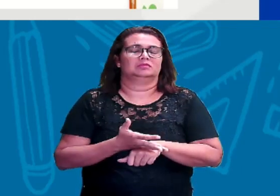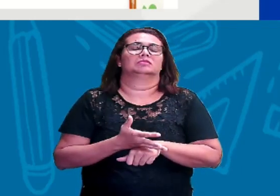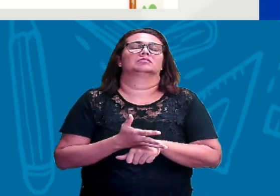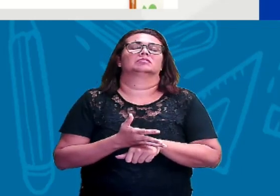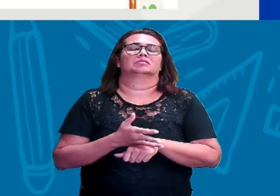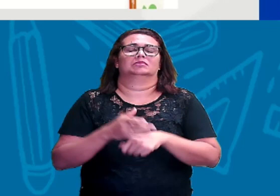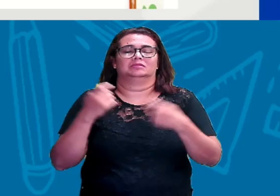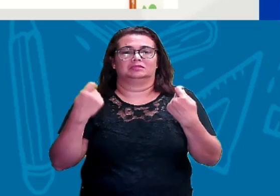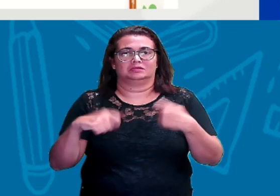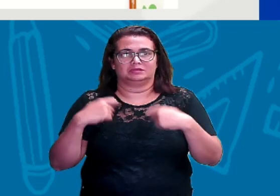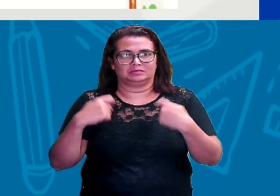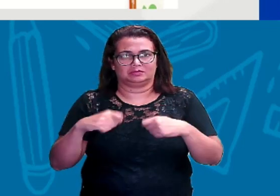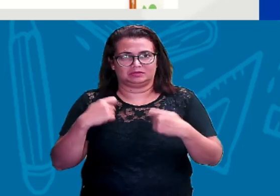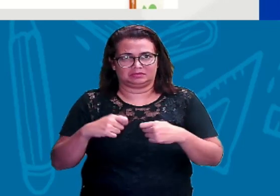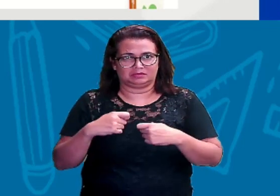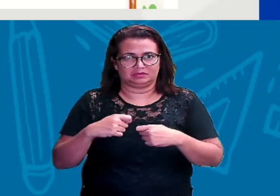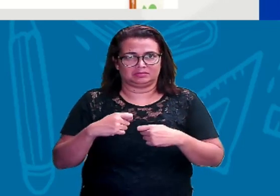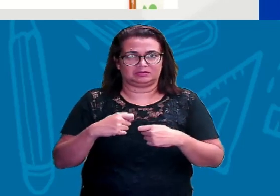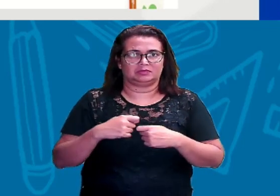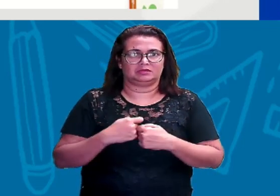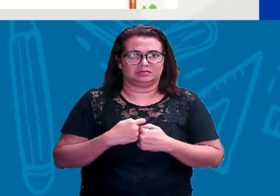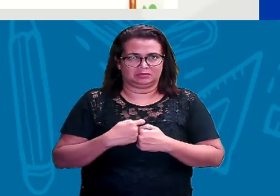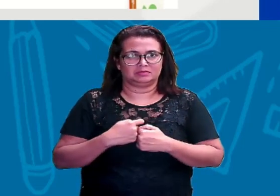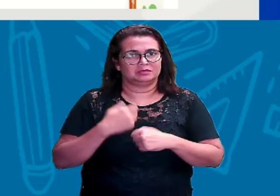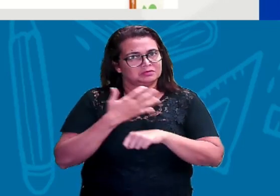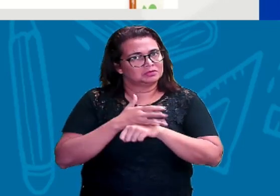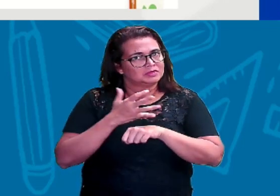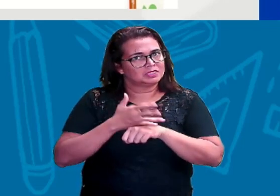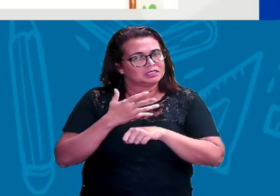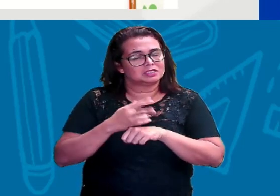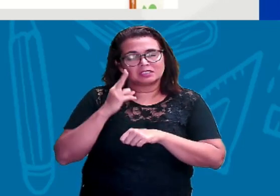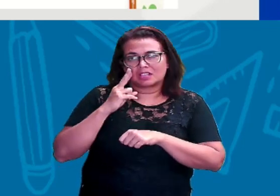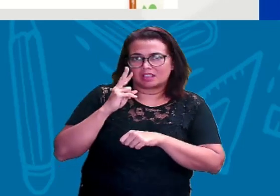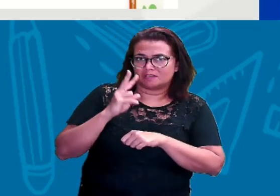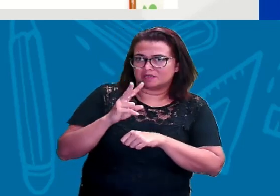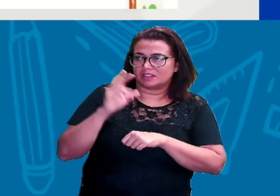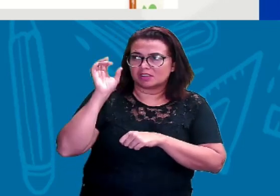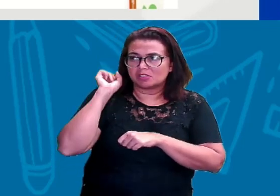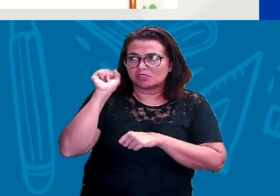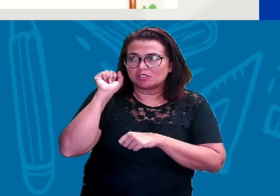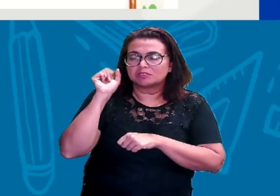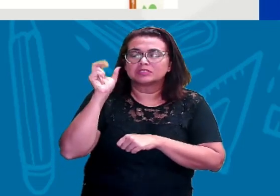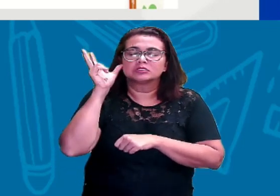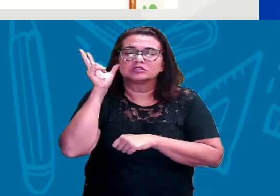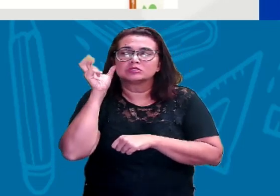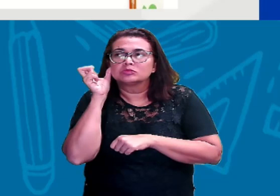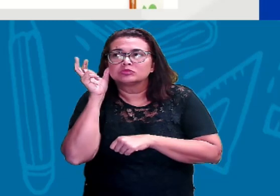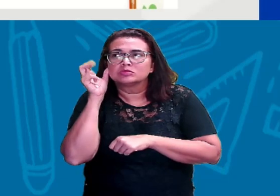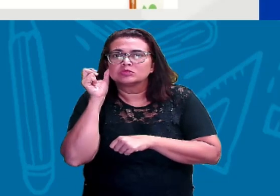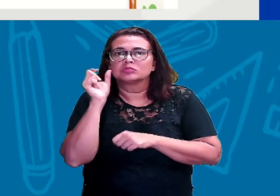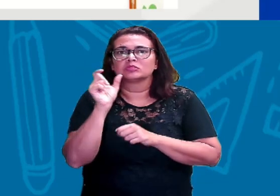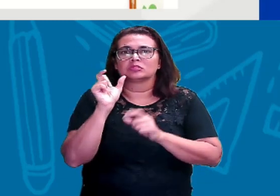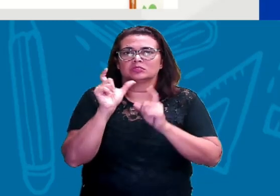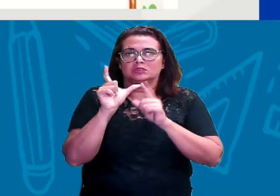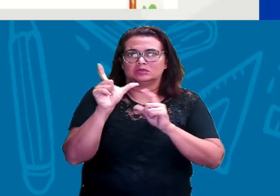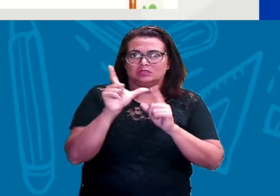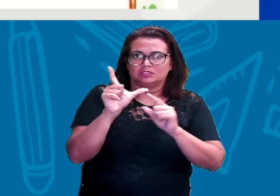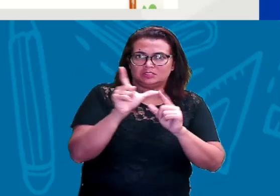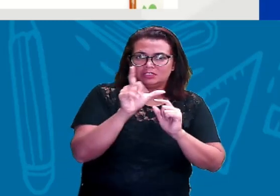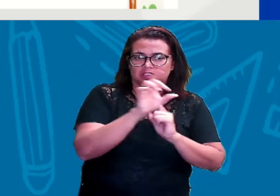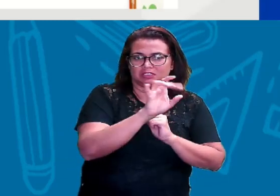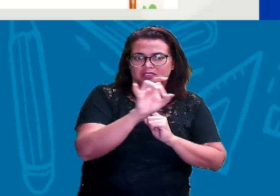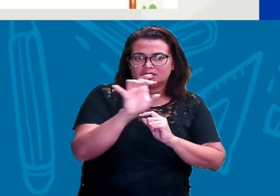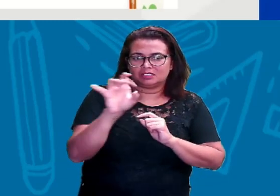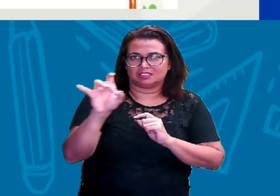praticar se a gente ouvir os sonhos que cada letra fornece, certo? Então, é nesse pique, é nesse